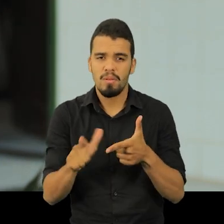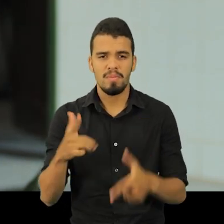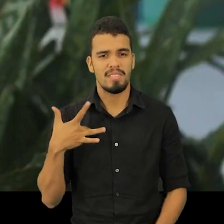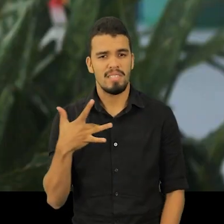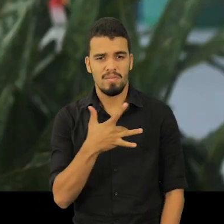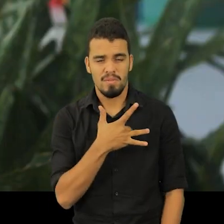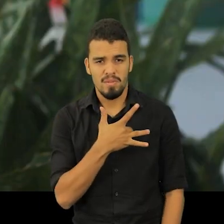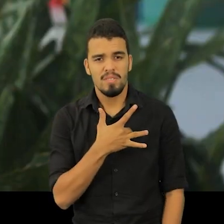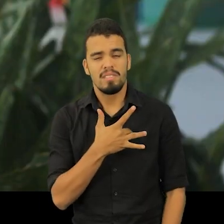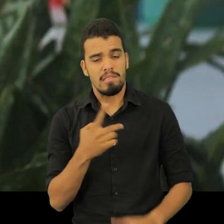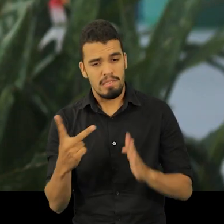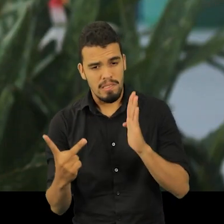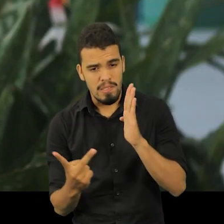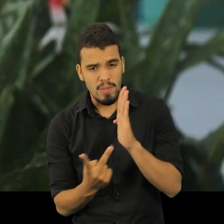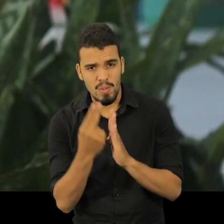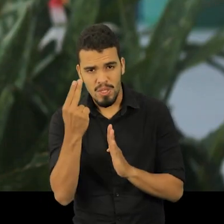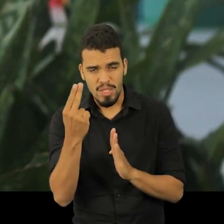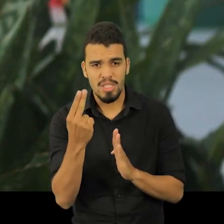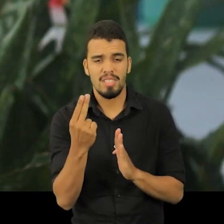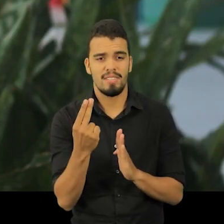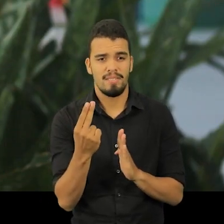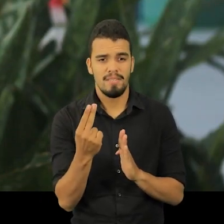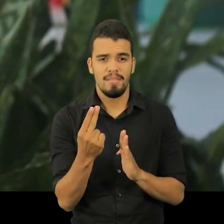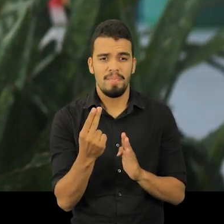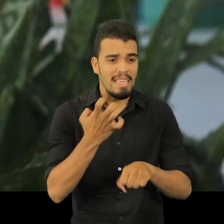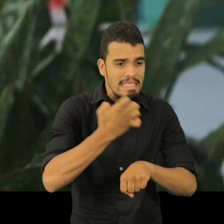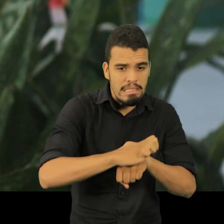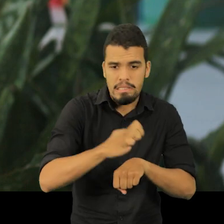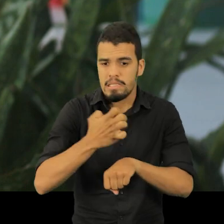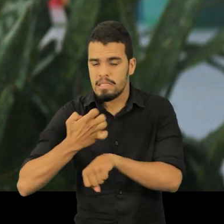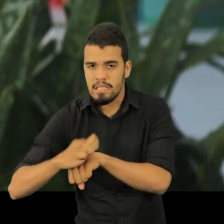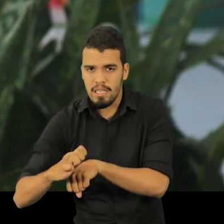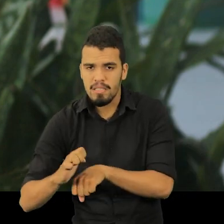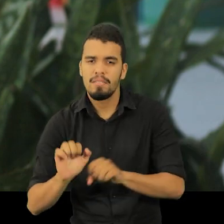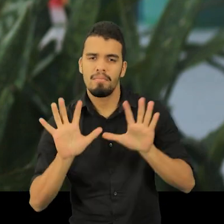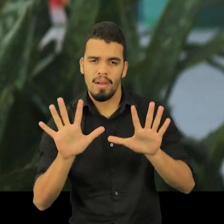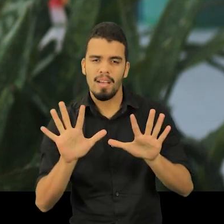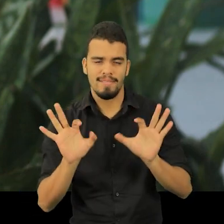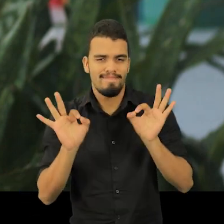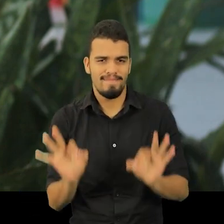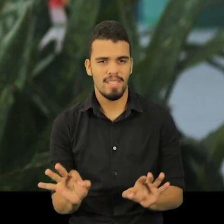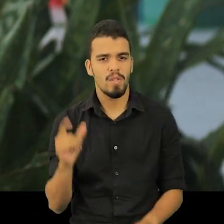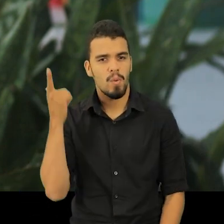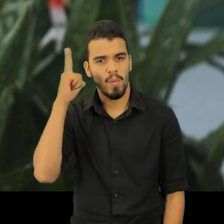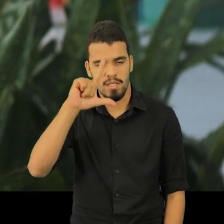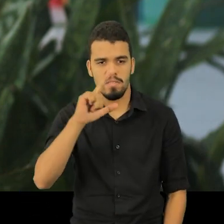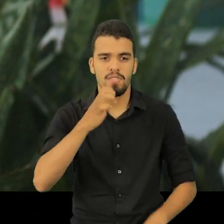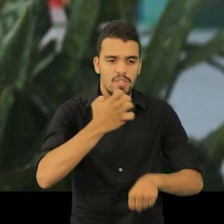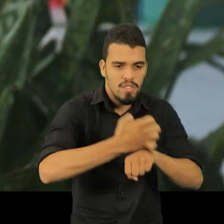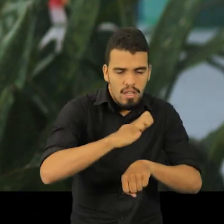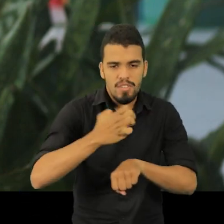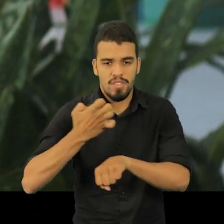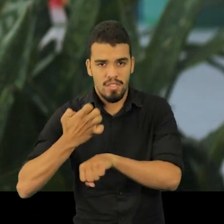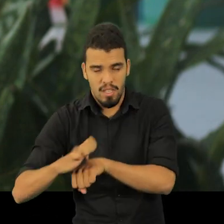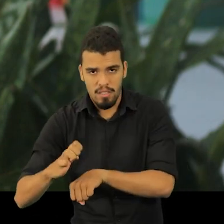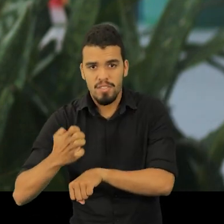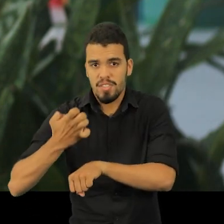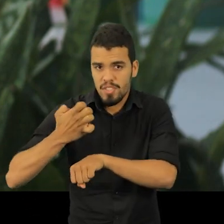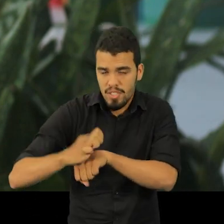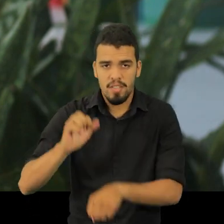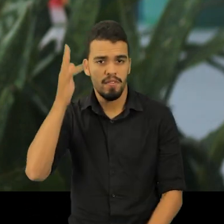complicado. Fui fazer a cirurgia e coincidiu com os dois estágios. Mas, deu tudo certo. Eu fiz os dois estágios ao mesmo tempo.